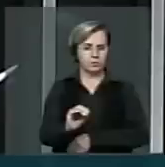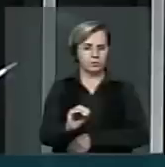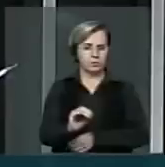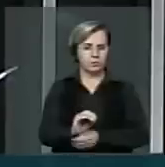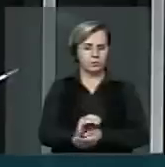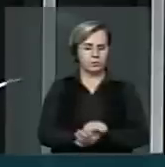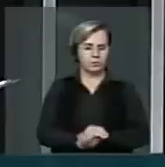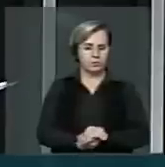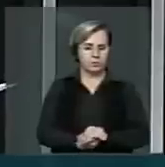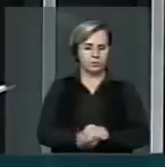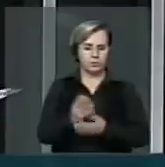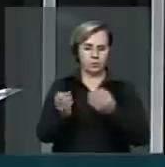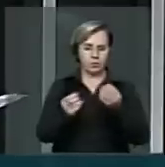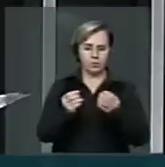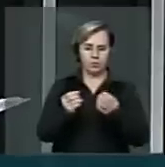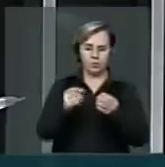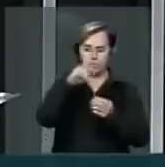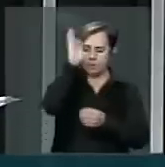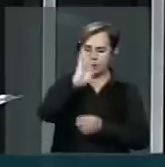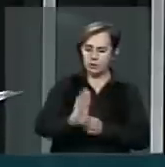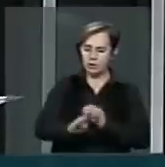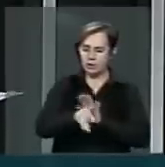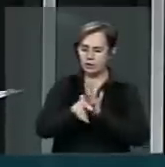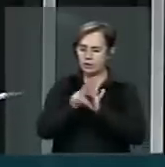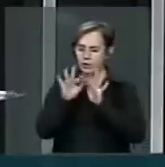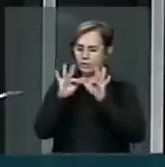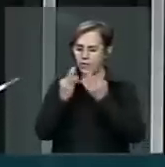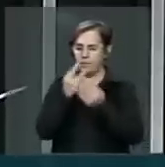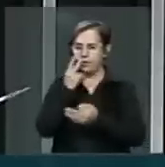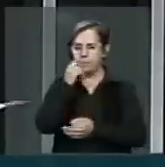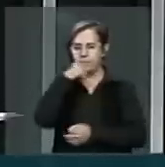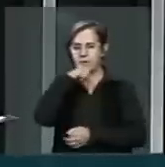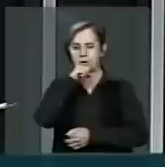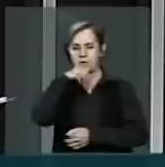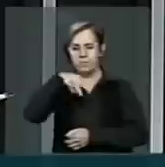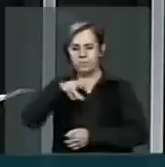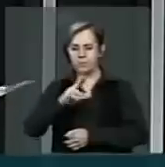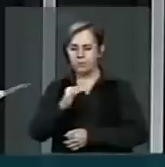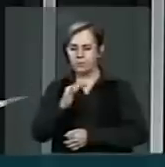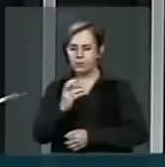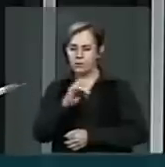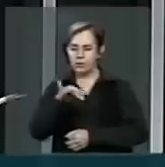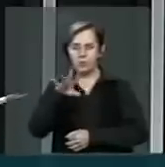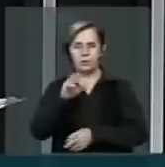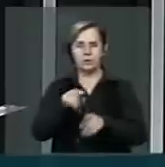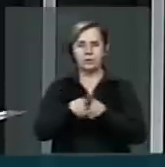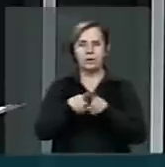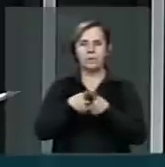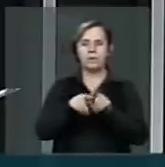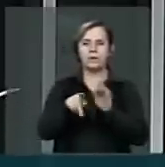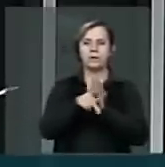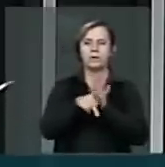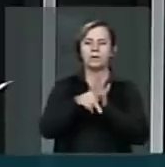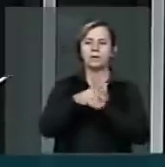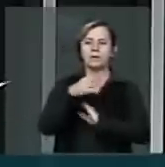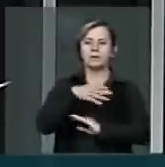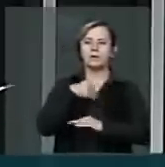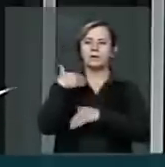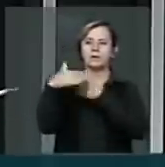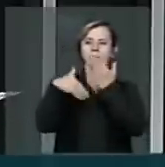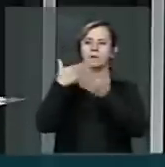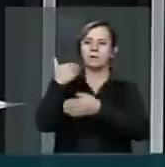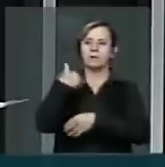como brasileiros filhos de muçulmanos e como os muçulmanos imigrantes aqui que vieram para cá trabalhar